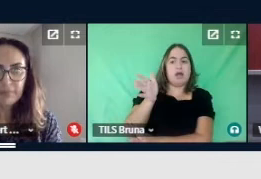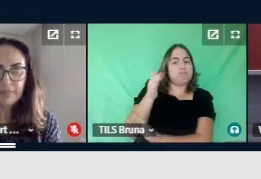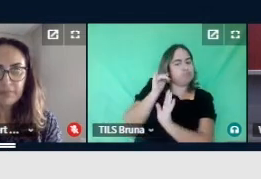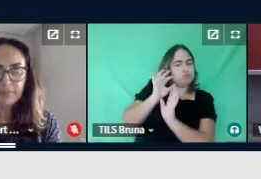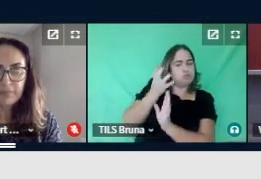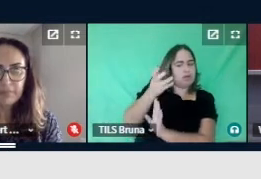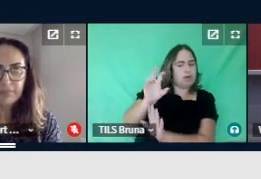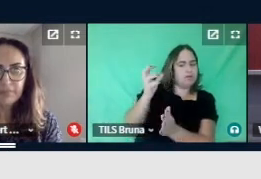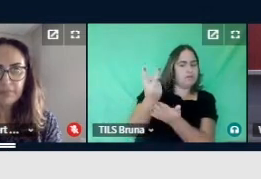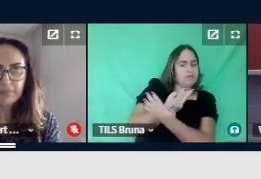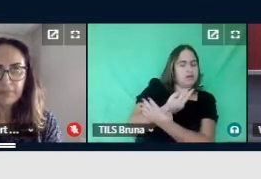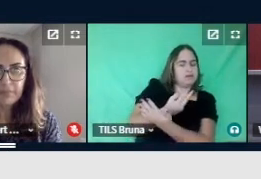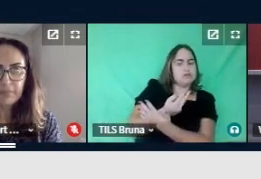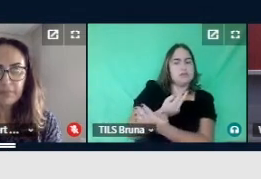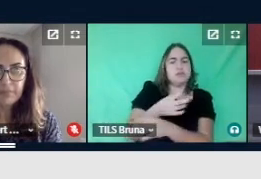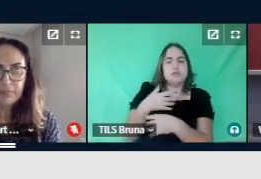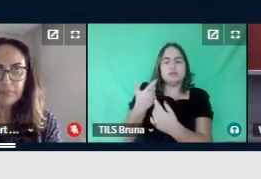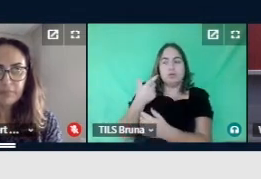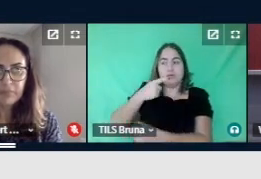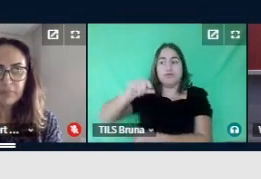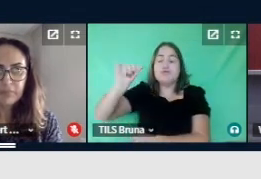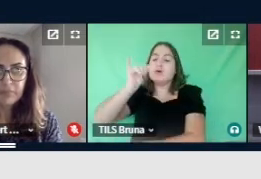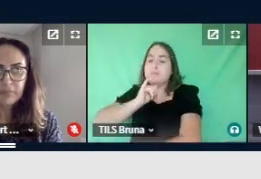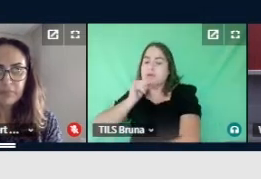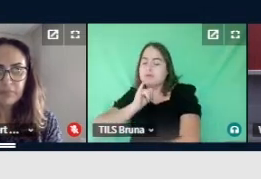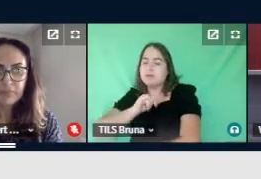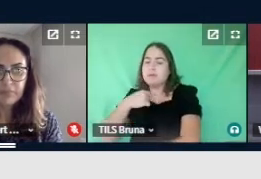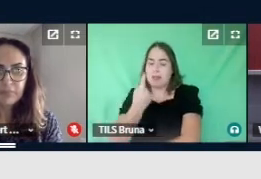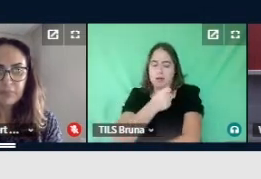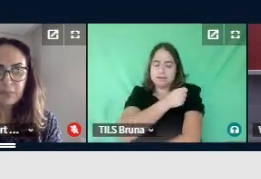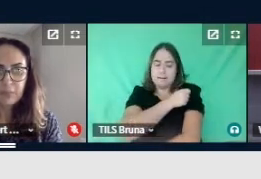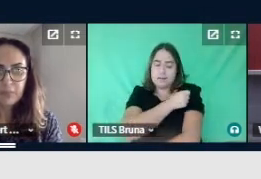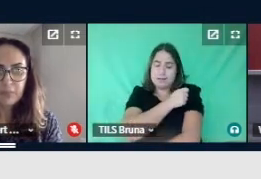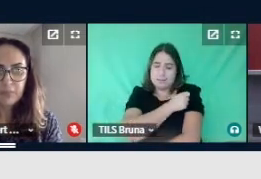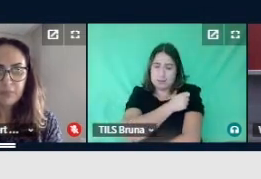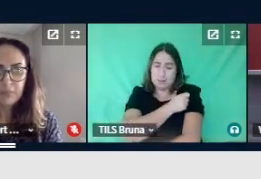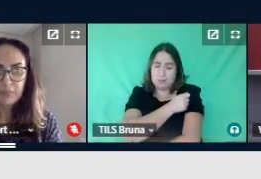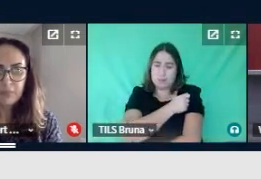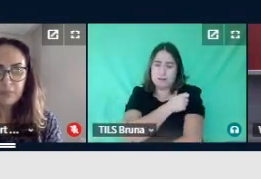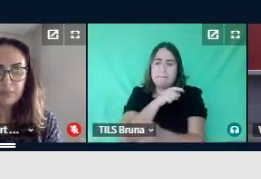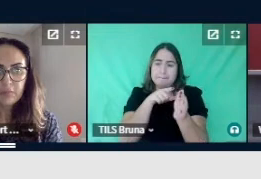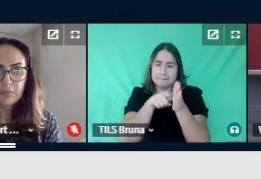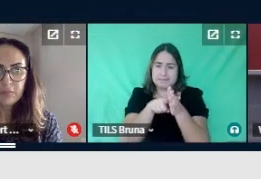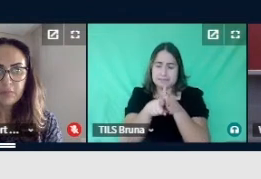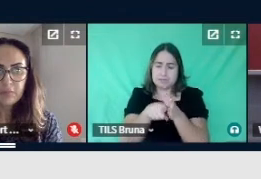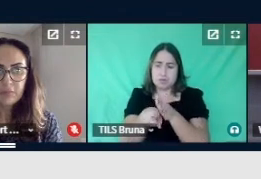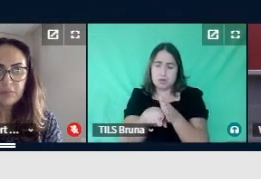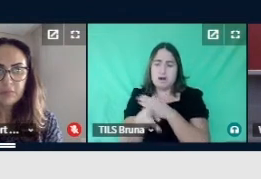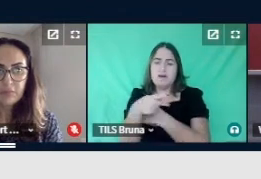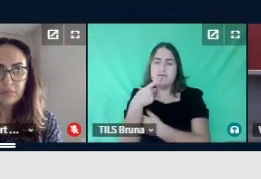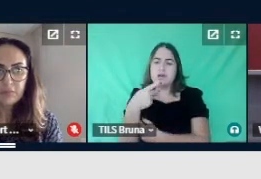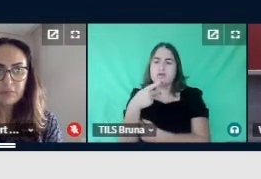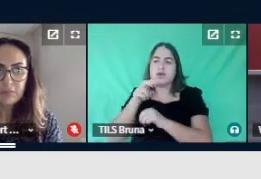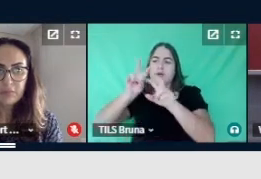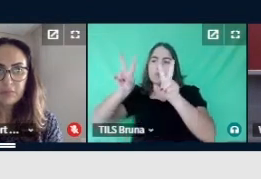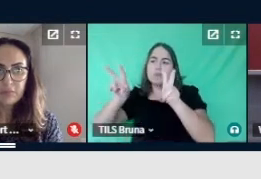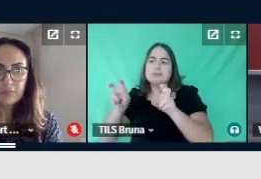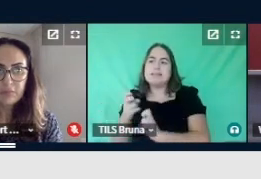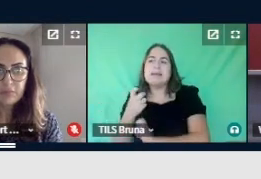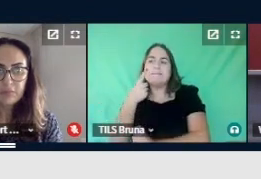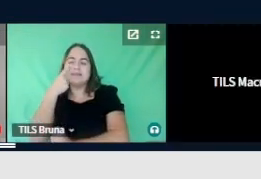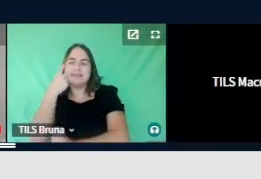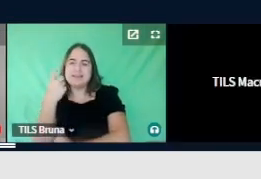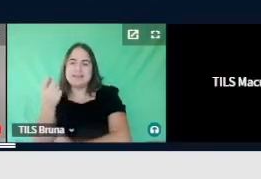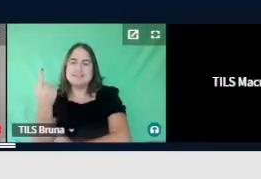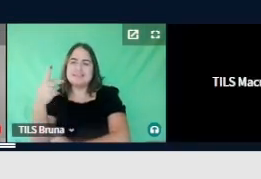Então, o de fuga, por exemplo, a nossa aprendiz participante de pesquisa, o assunto de interesse restrito dela